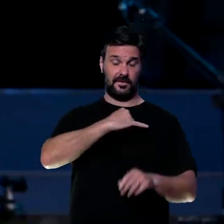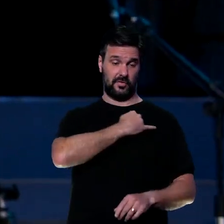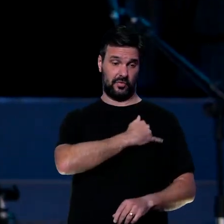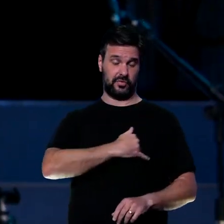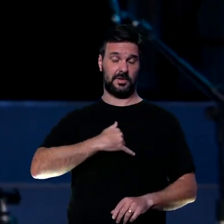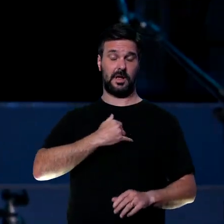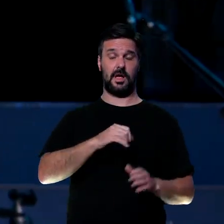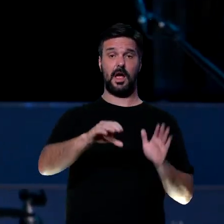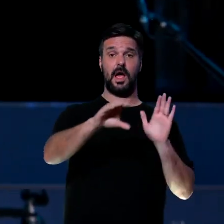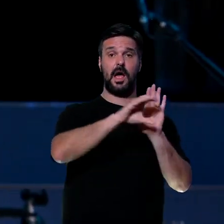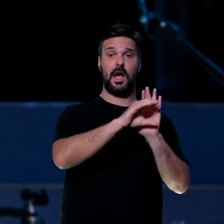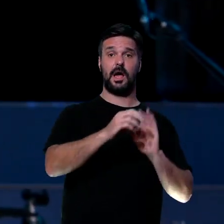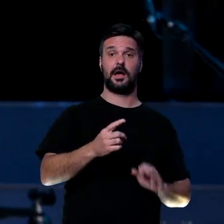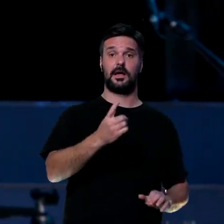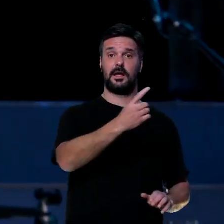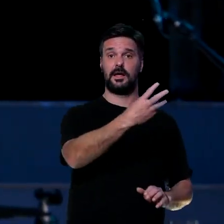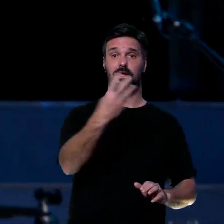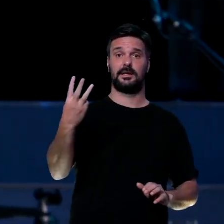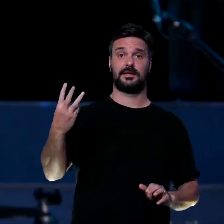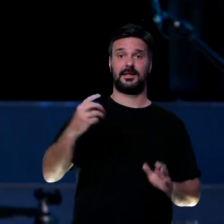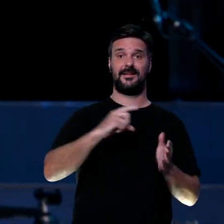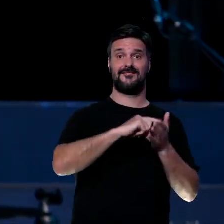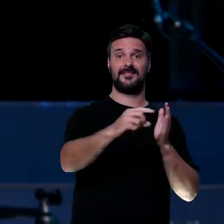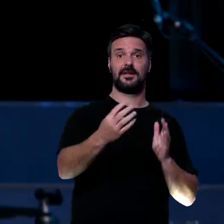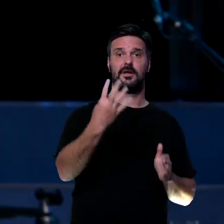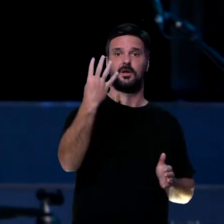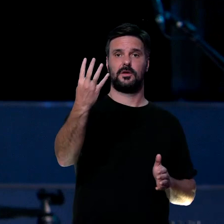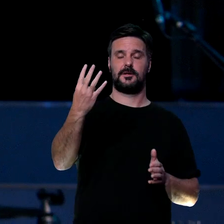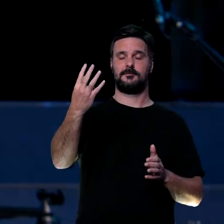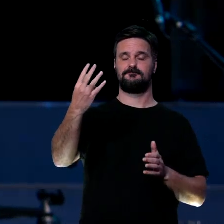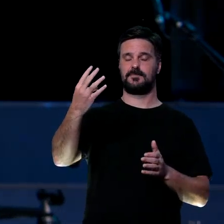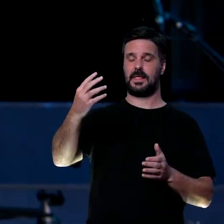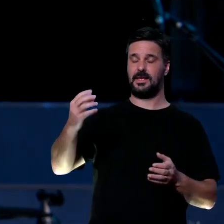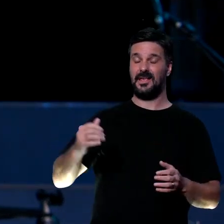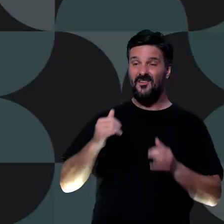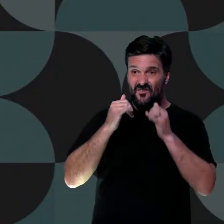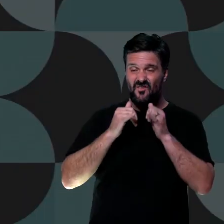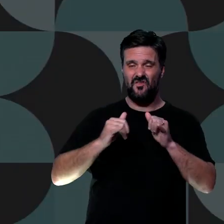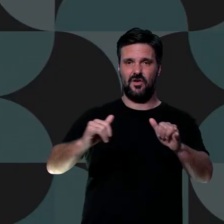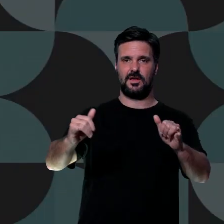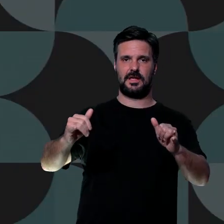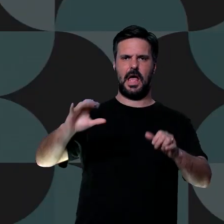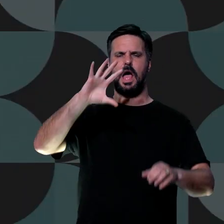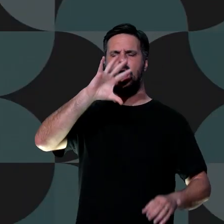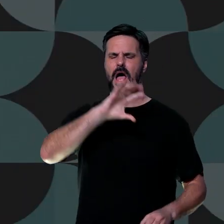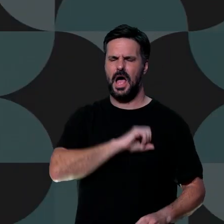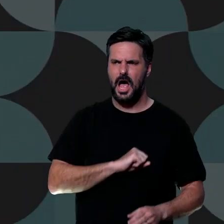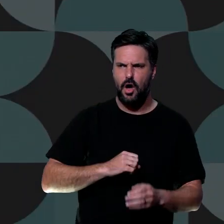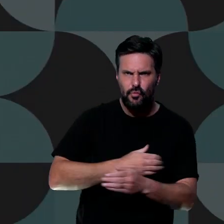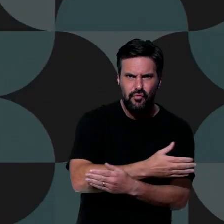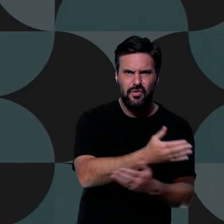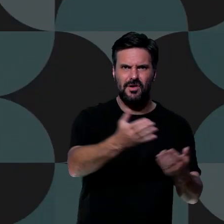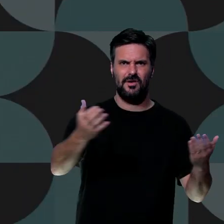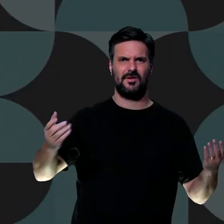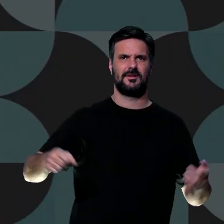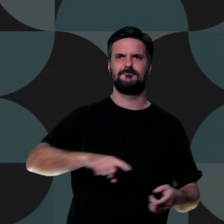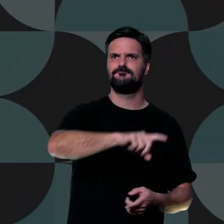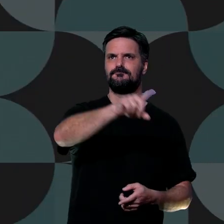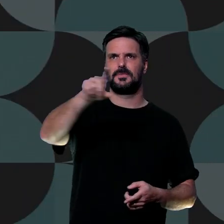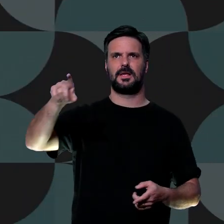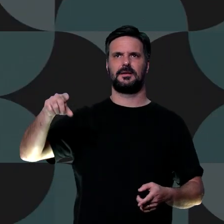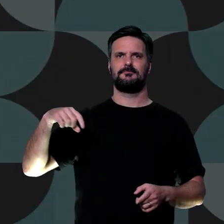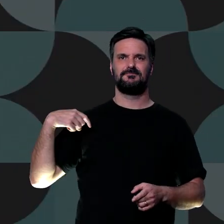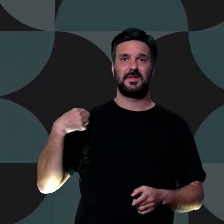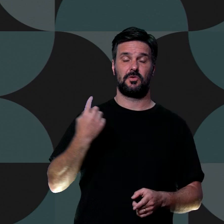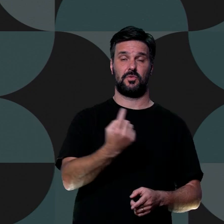13, versículo 34. Um novo mandamento dou a vocês, amem-se uns aos outros como eu os amei. Vocês